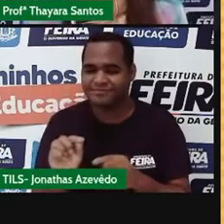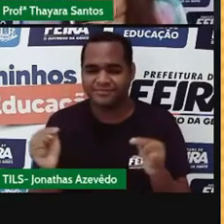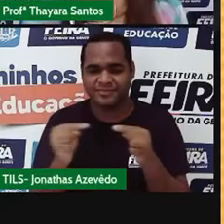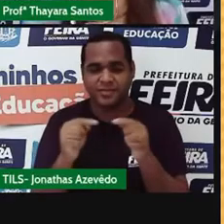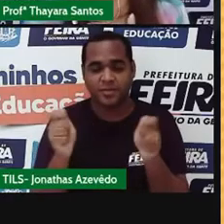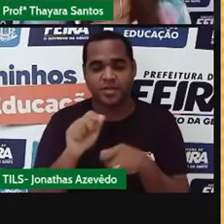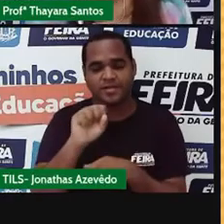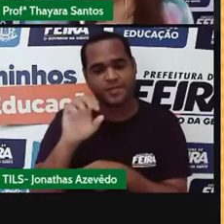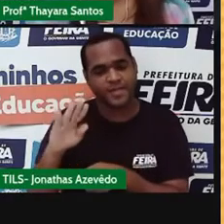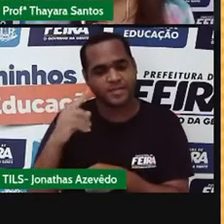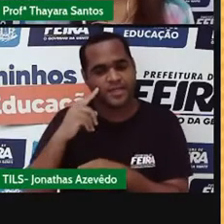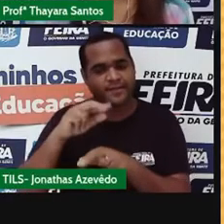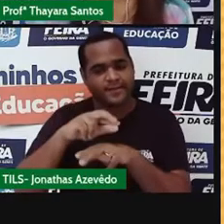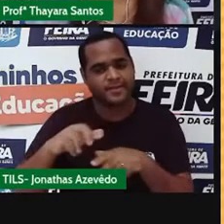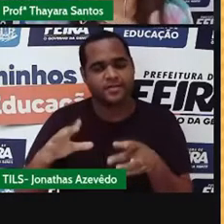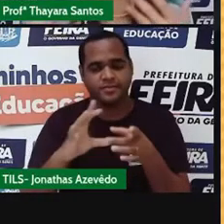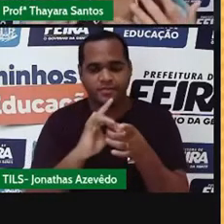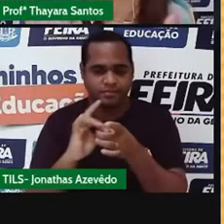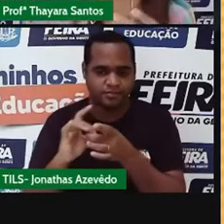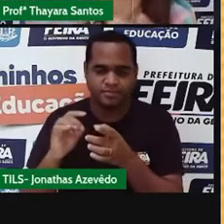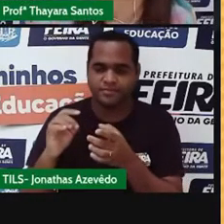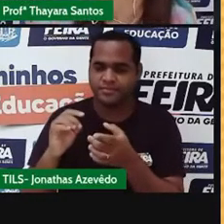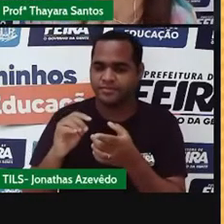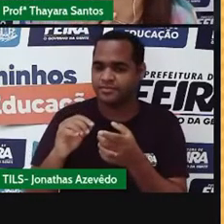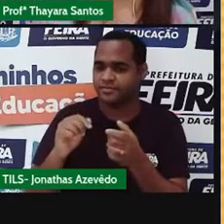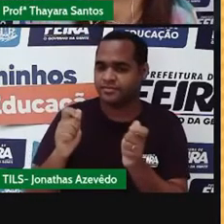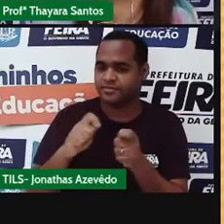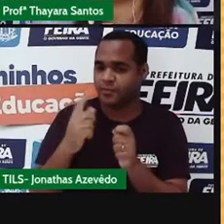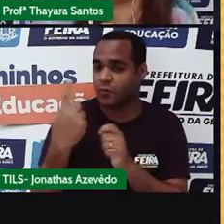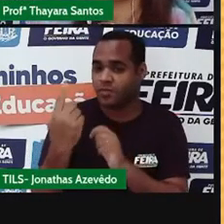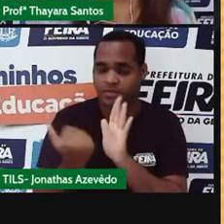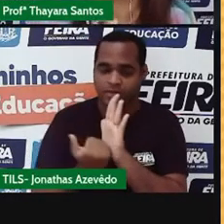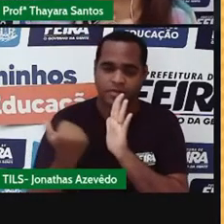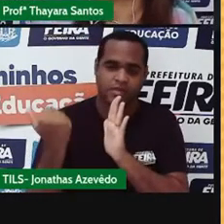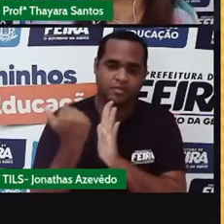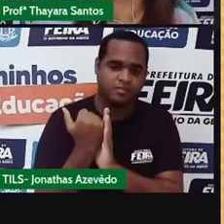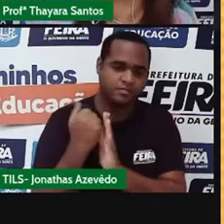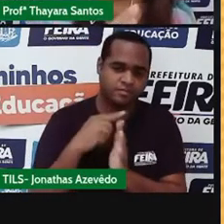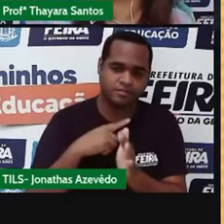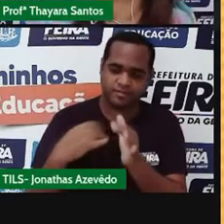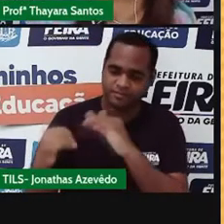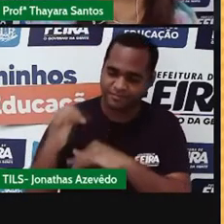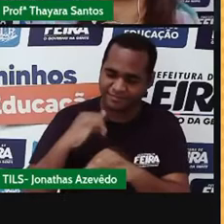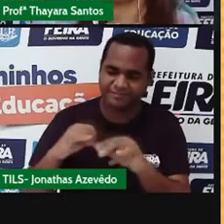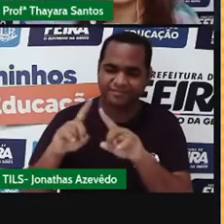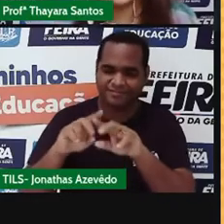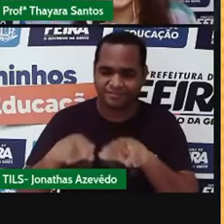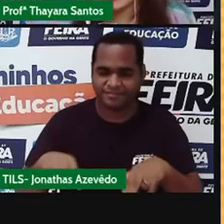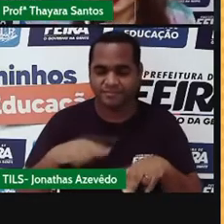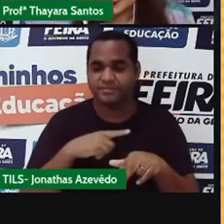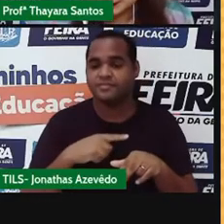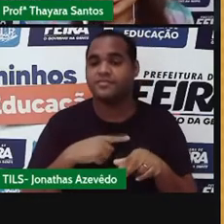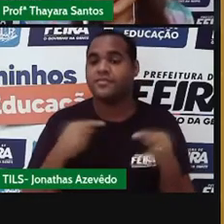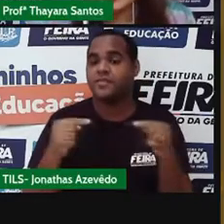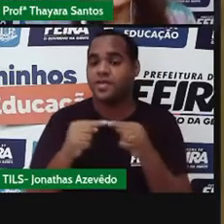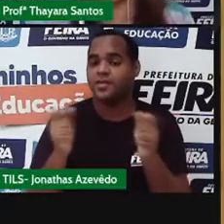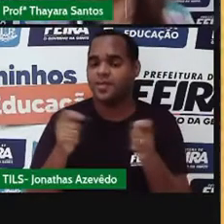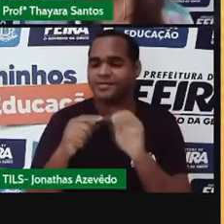substâncias compostas, porque elas têm mais do que um elemento químico diferente ali na sua composição.